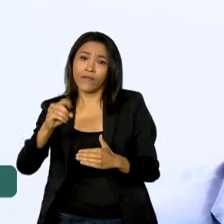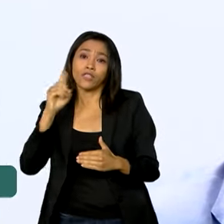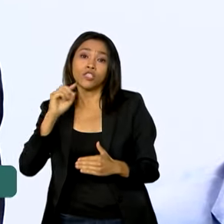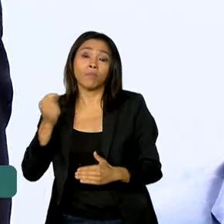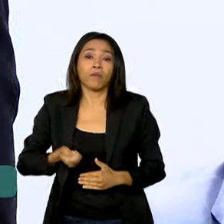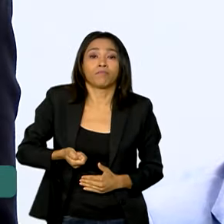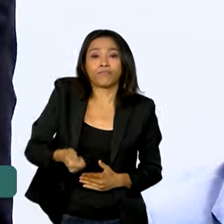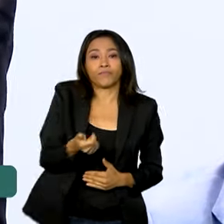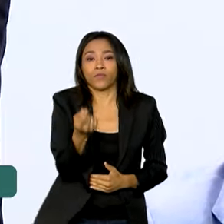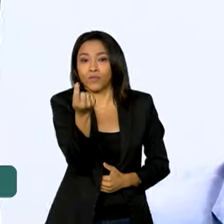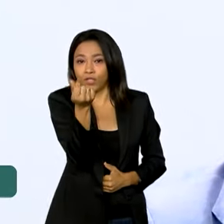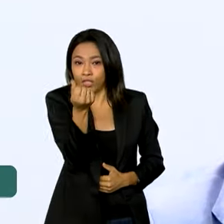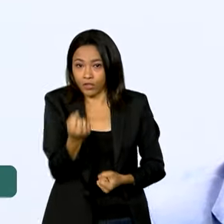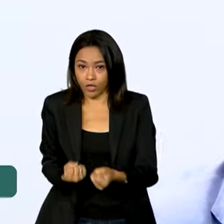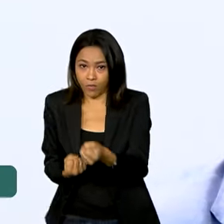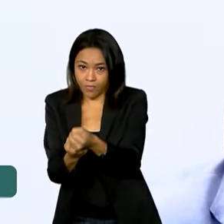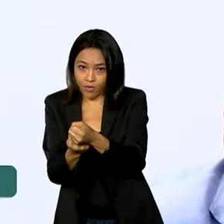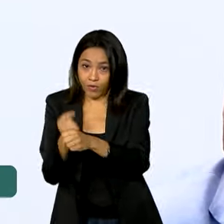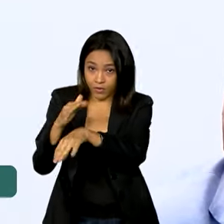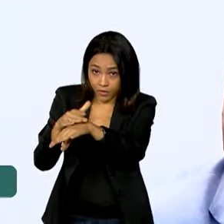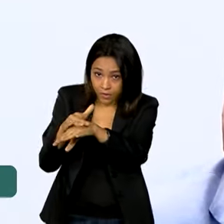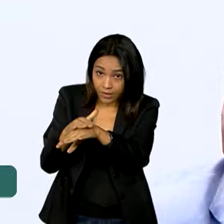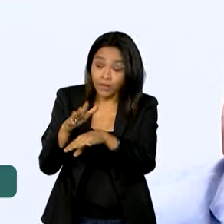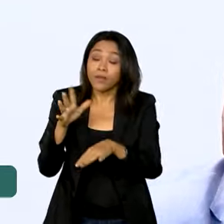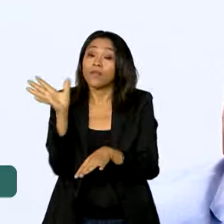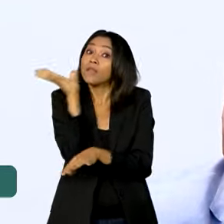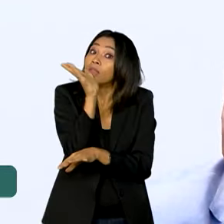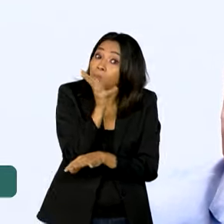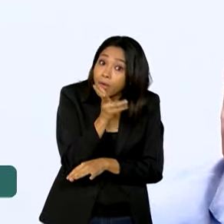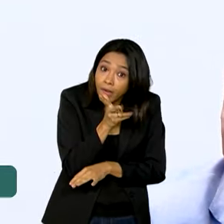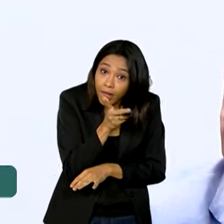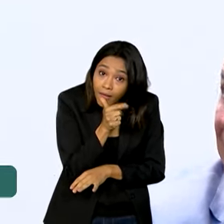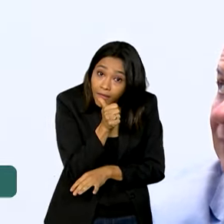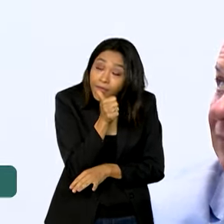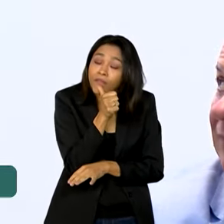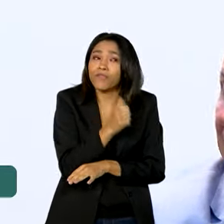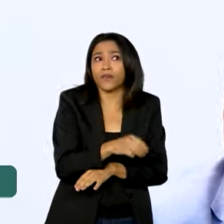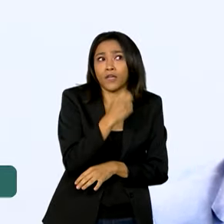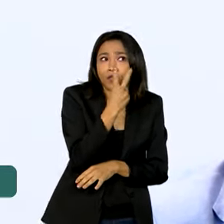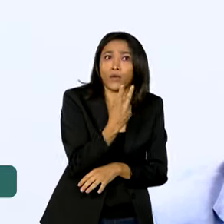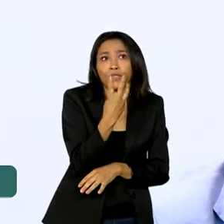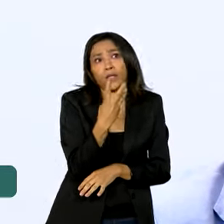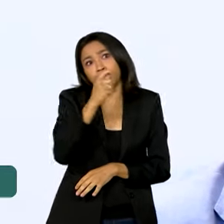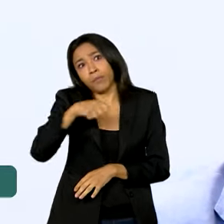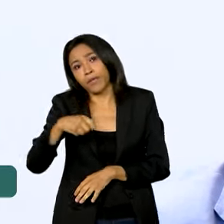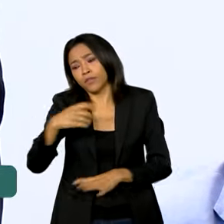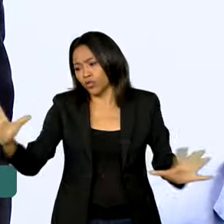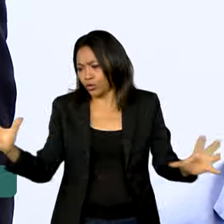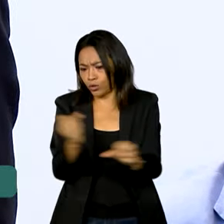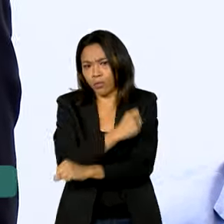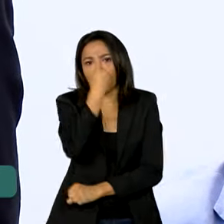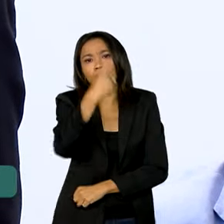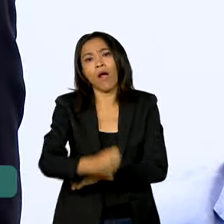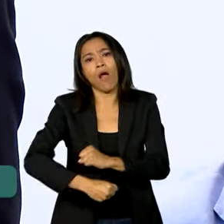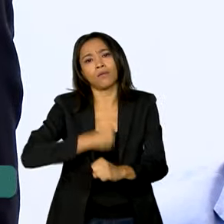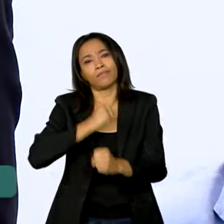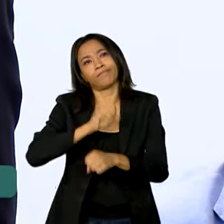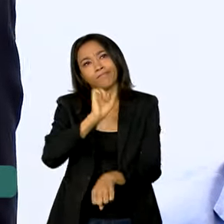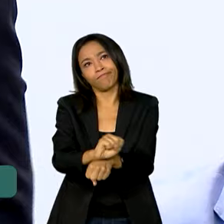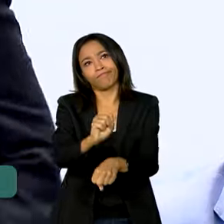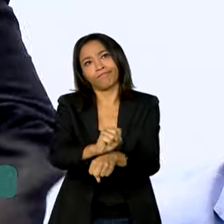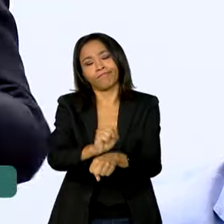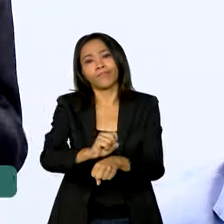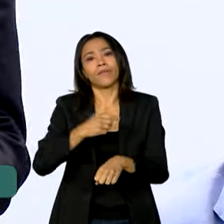benefício. Como antes você demorava sete meses para atender, mas os três, dois meses de benefício era um ano recebendo. Então,